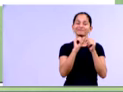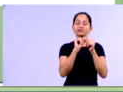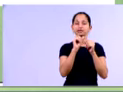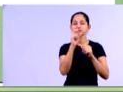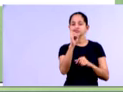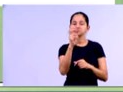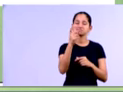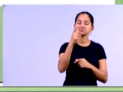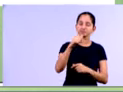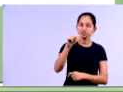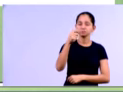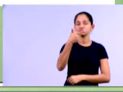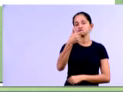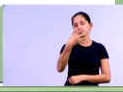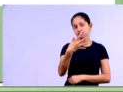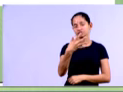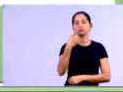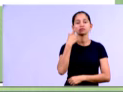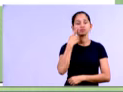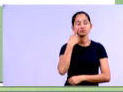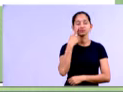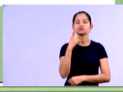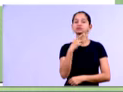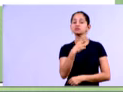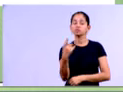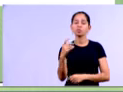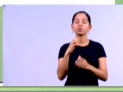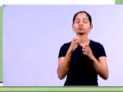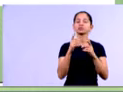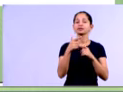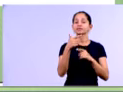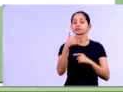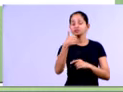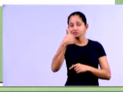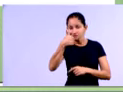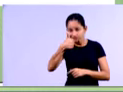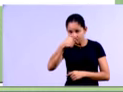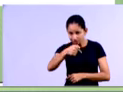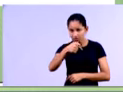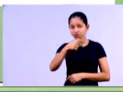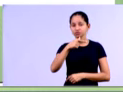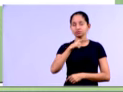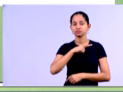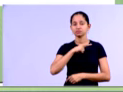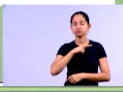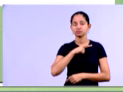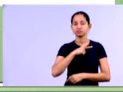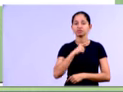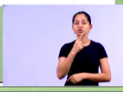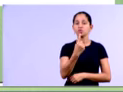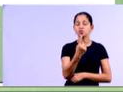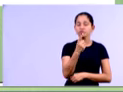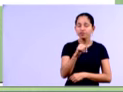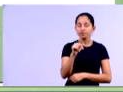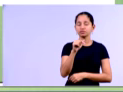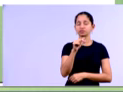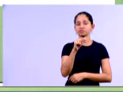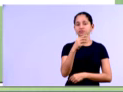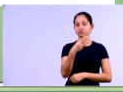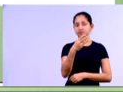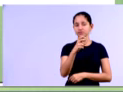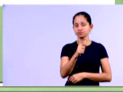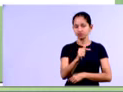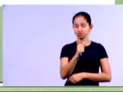,24%, o imobilizado 17,34% e o intangível 1,37%. Então,